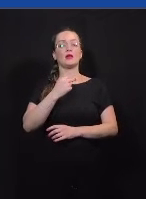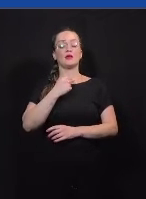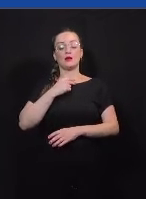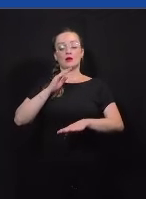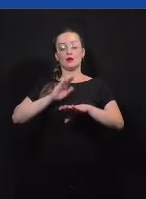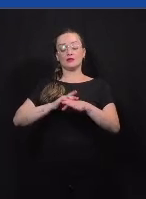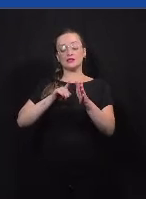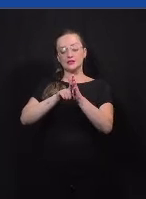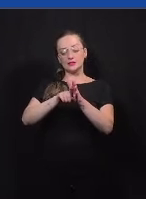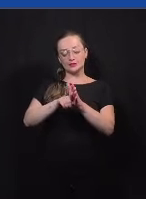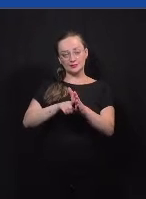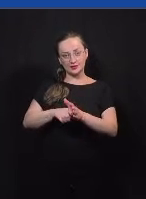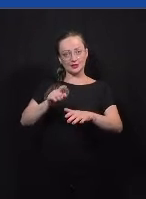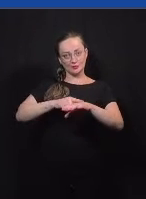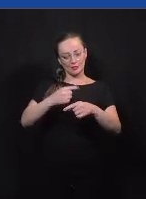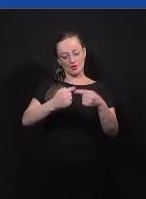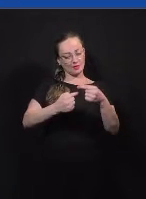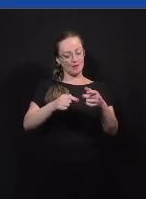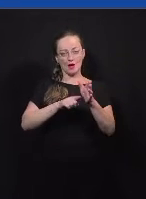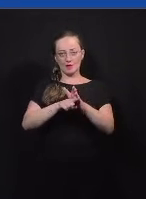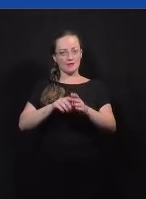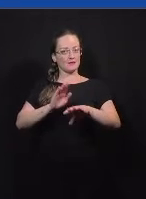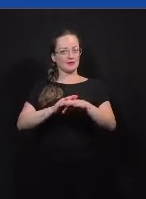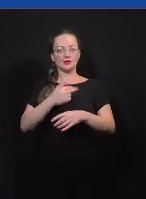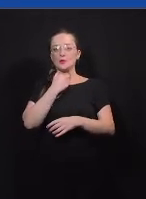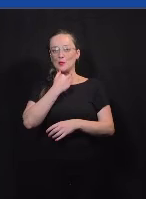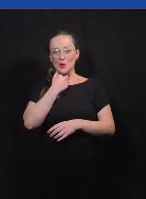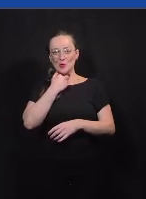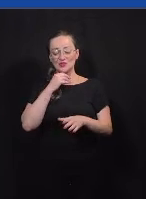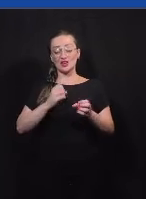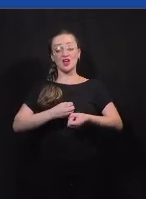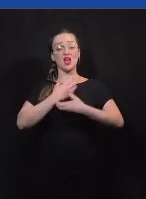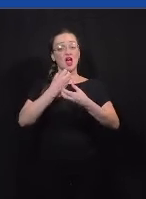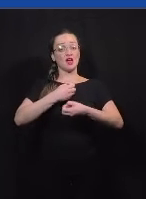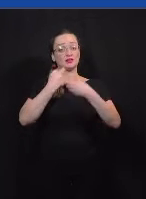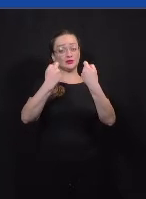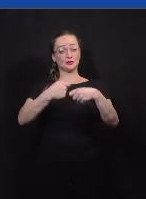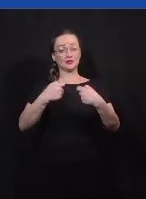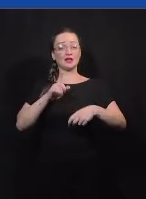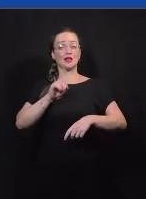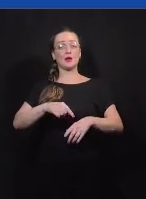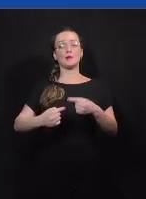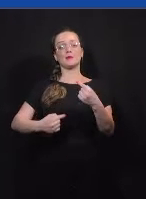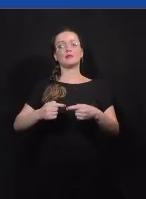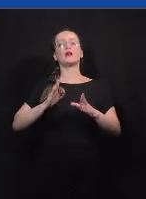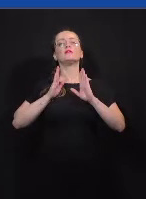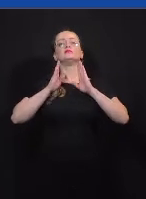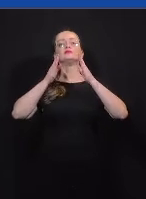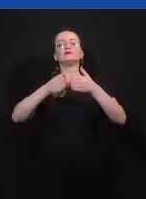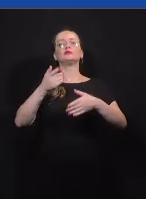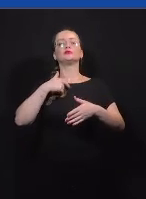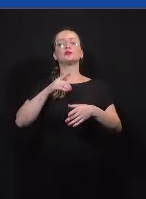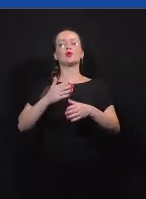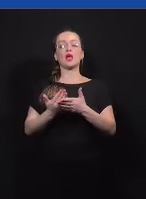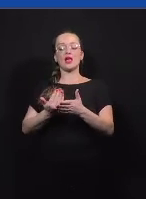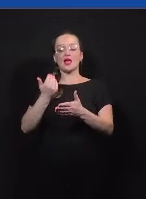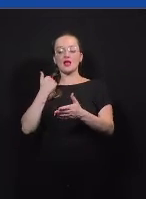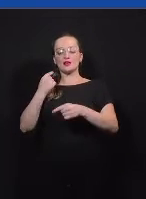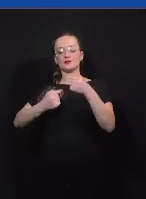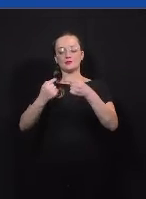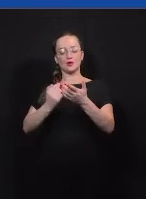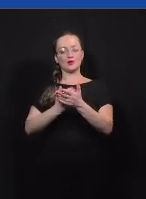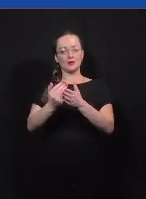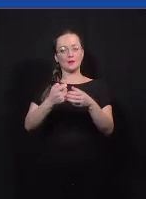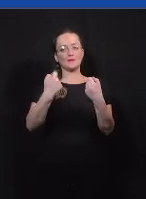pesquisas quando o debate for iniciado, ou seja, todas as informações necessárias para o debate, elas devem ser coletadas antes do debate ser